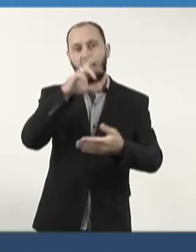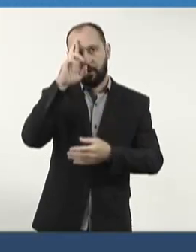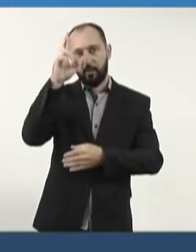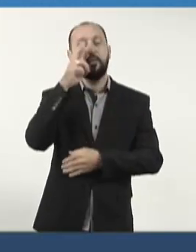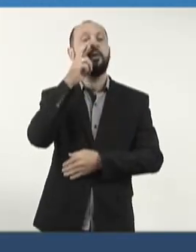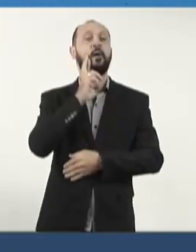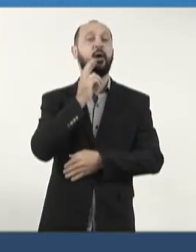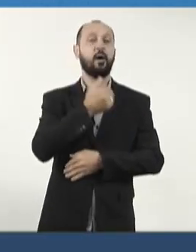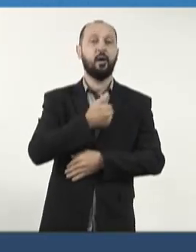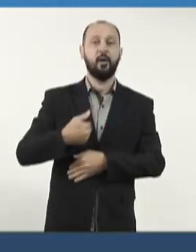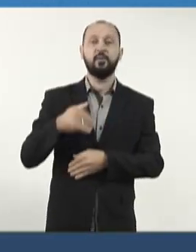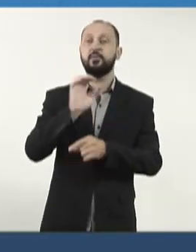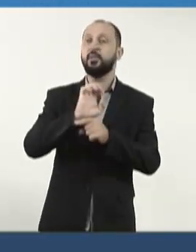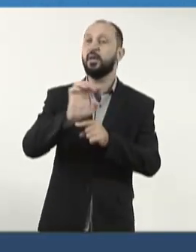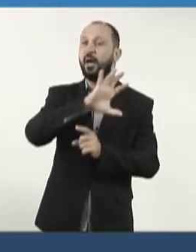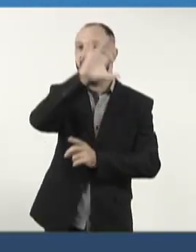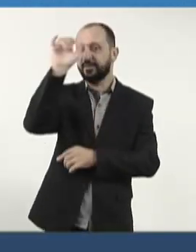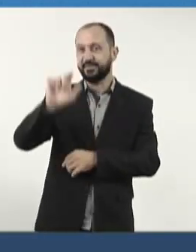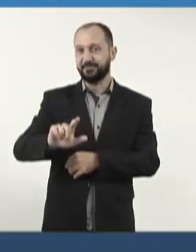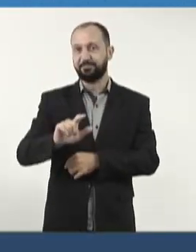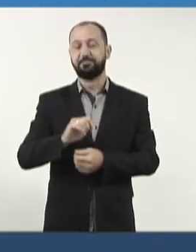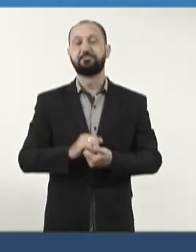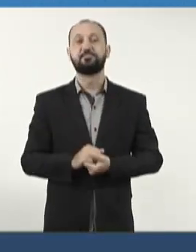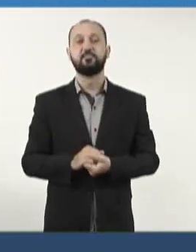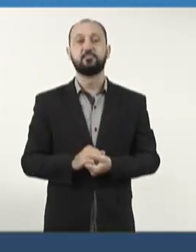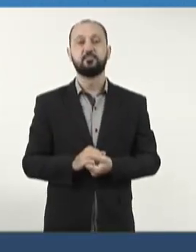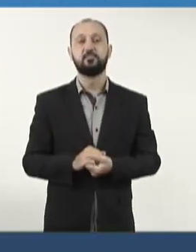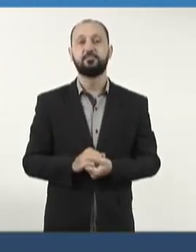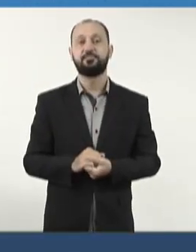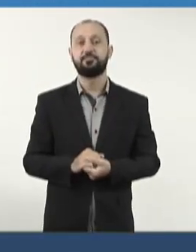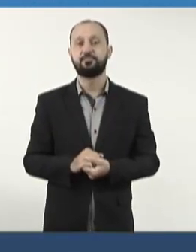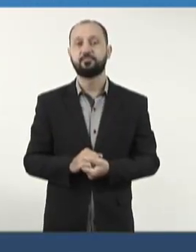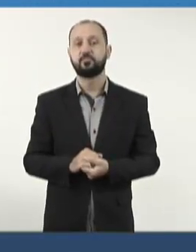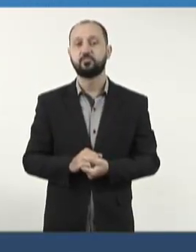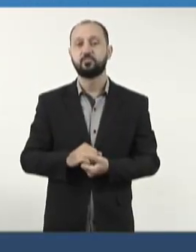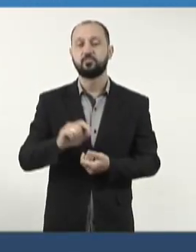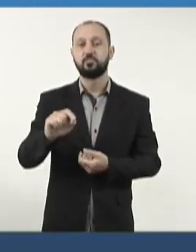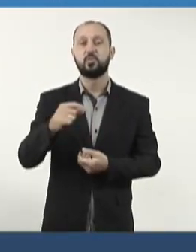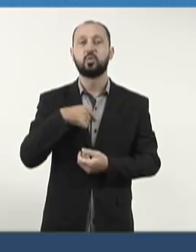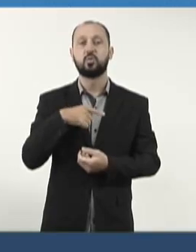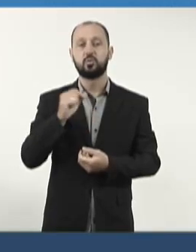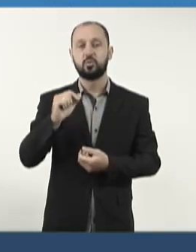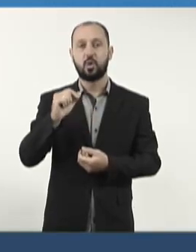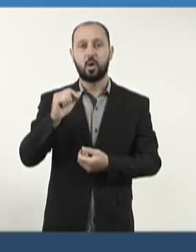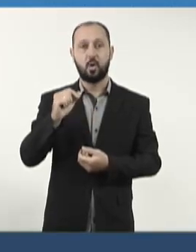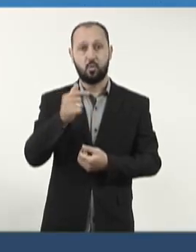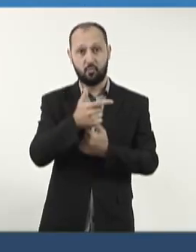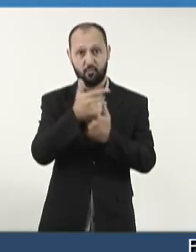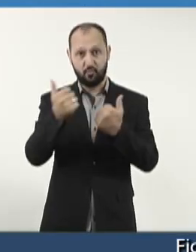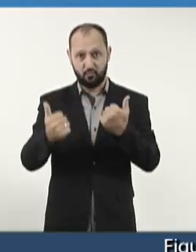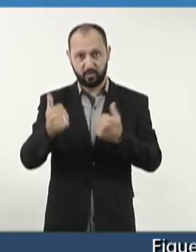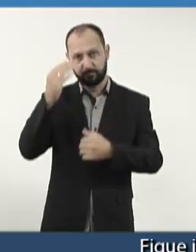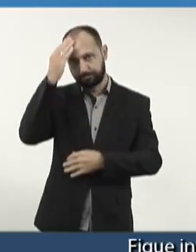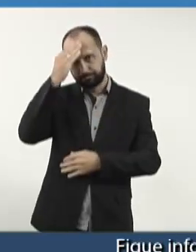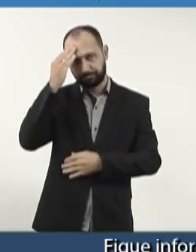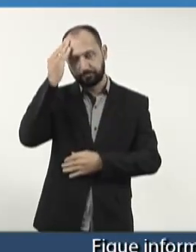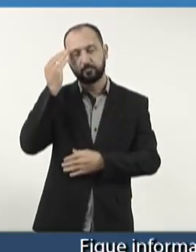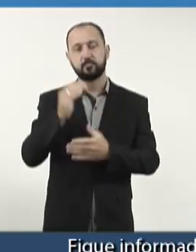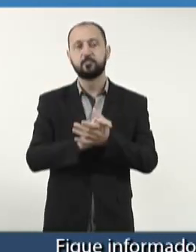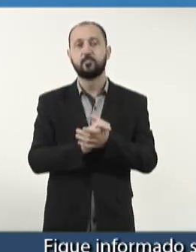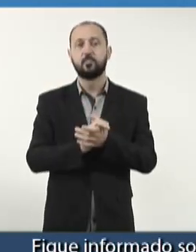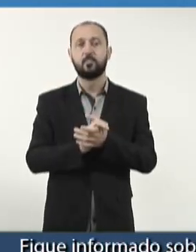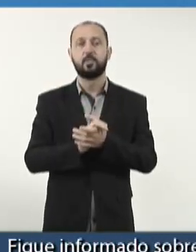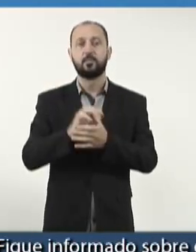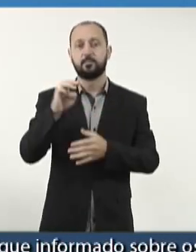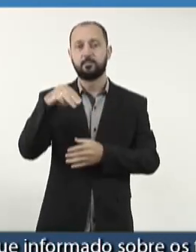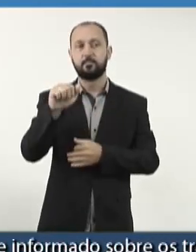Corrêa Rida, governador do Estado de Mato Grosso do Sul, ao excelentíssimo senhor José Carlos Babosa, vice-governador do Estado, ao excelentíssimo